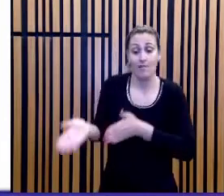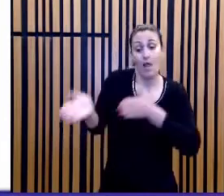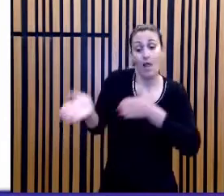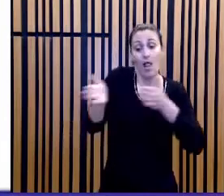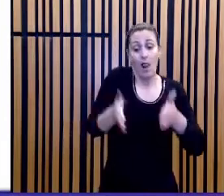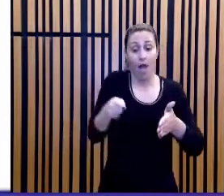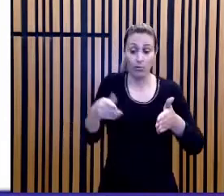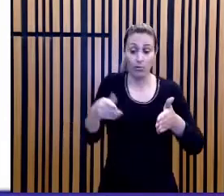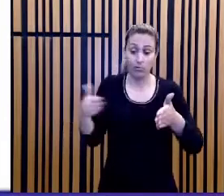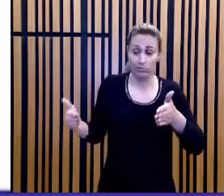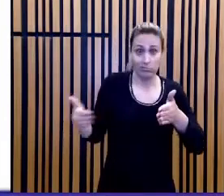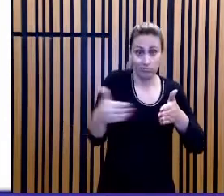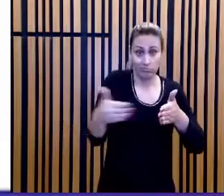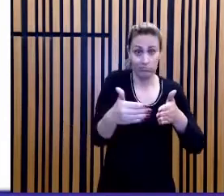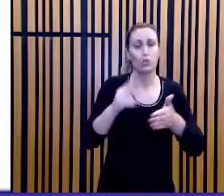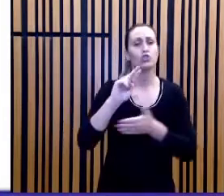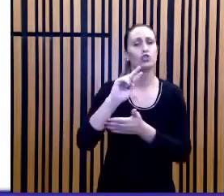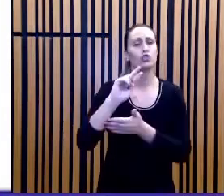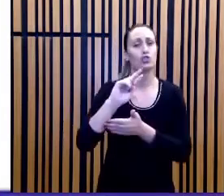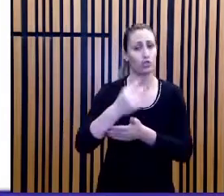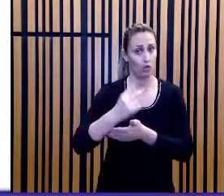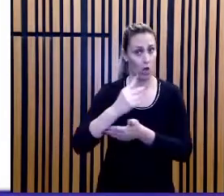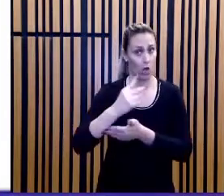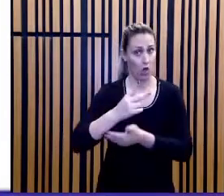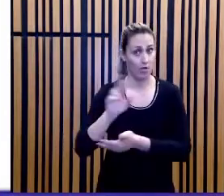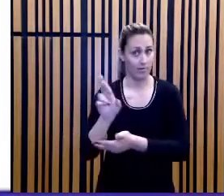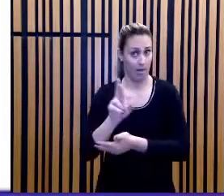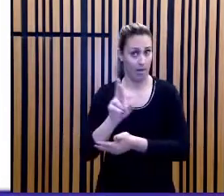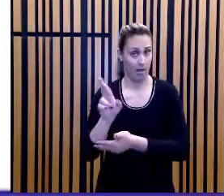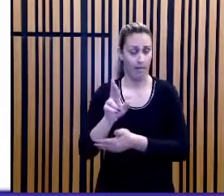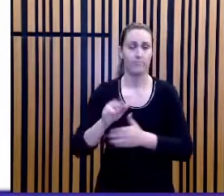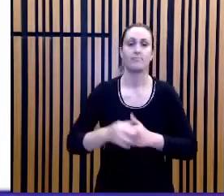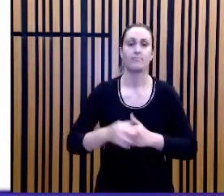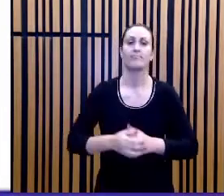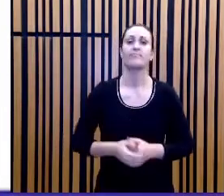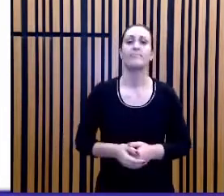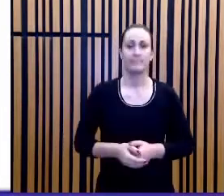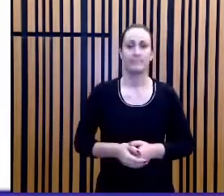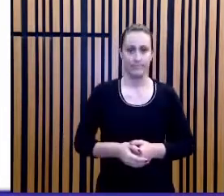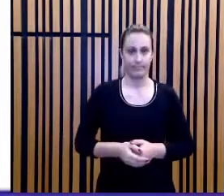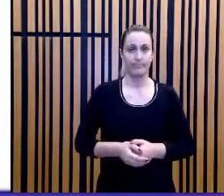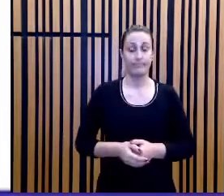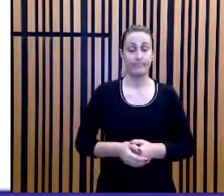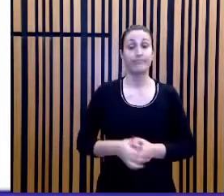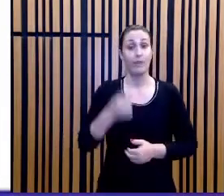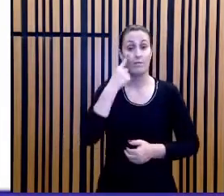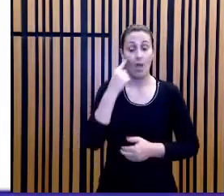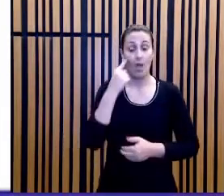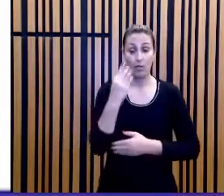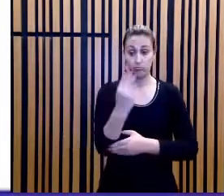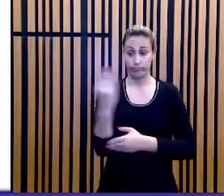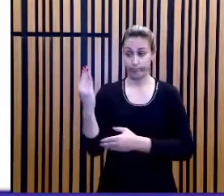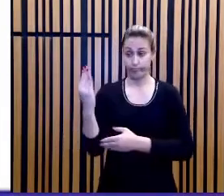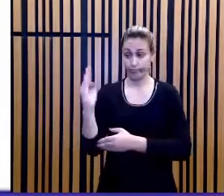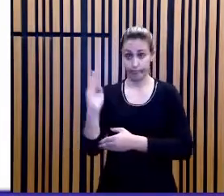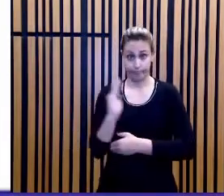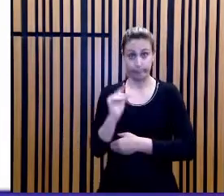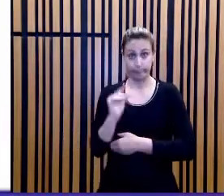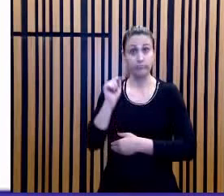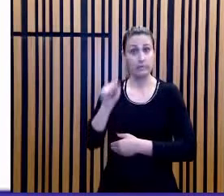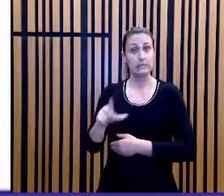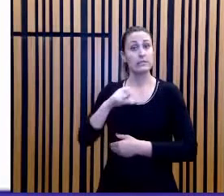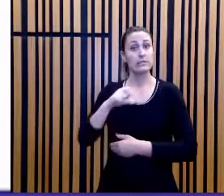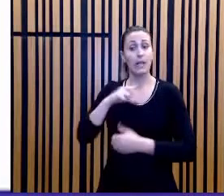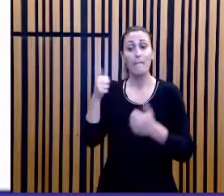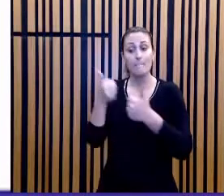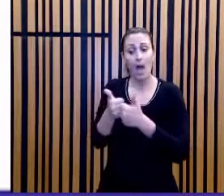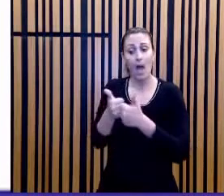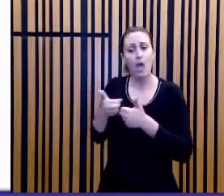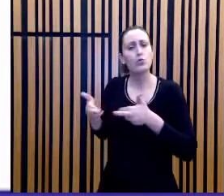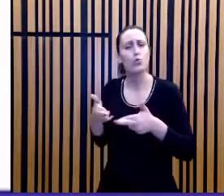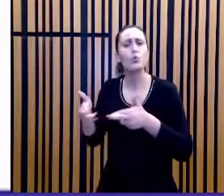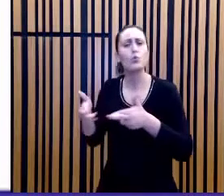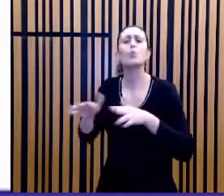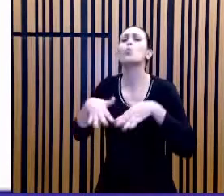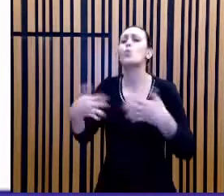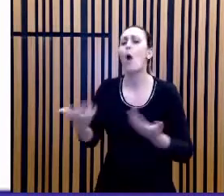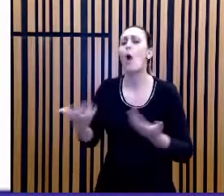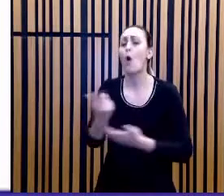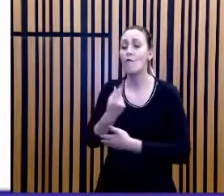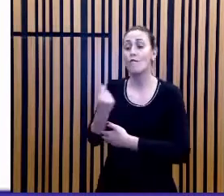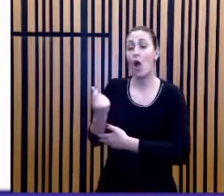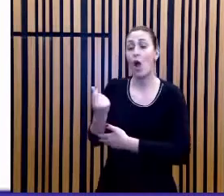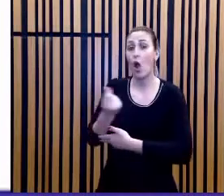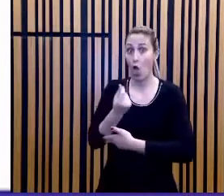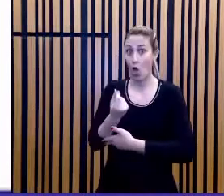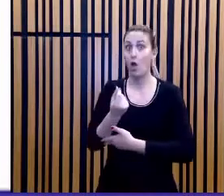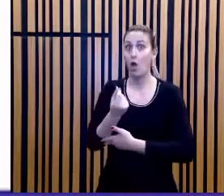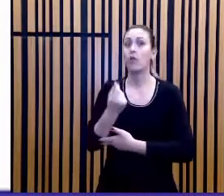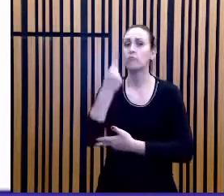os dois lados perpendiculares, R$,00 por metro. Dois lados paralelos ao rio, quanto custa a cerca? Dois